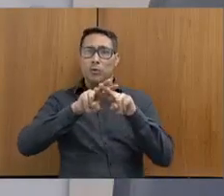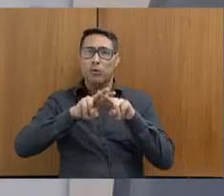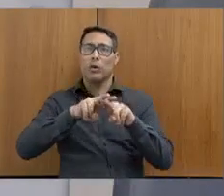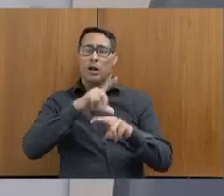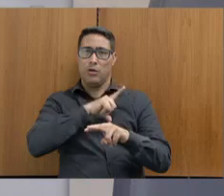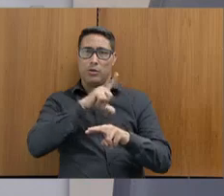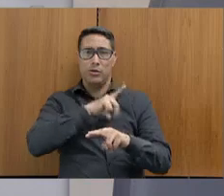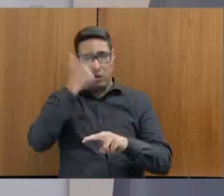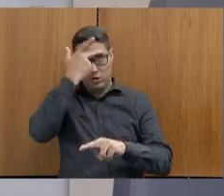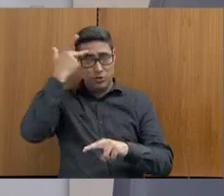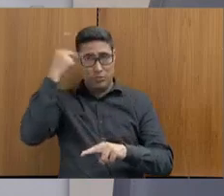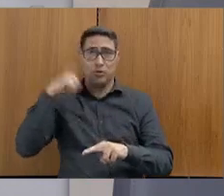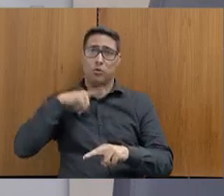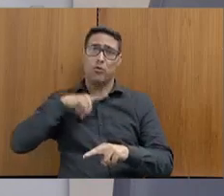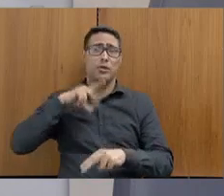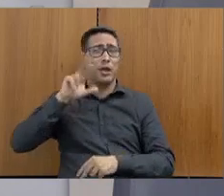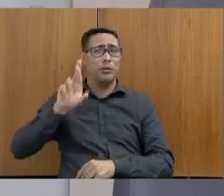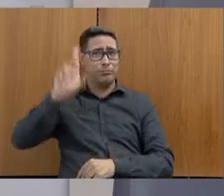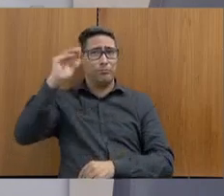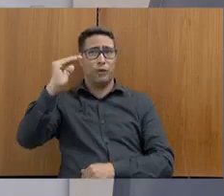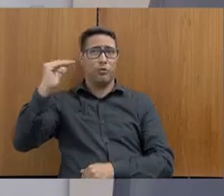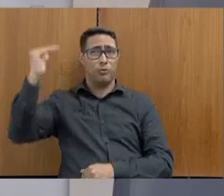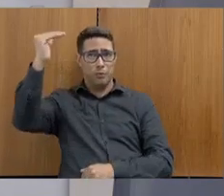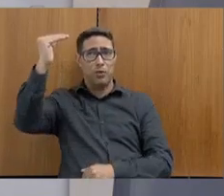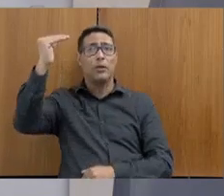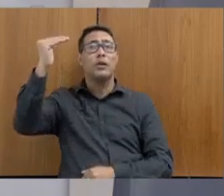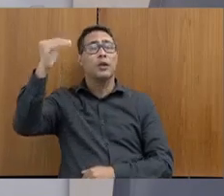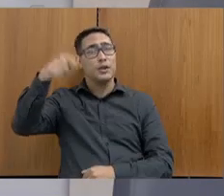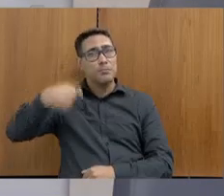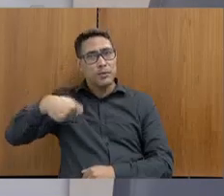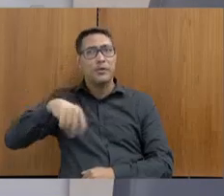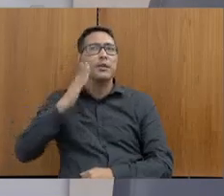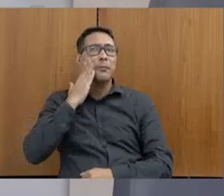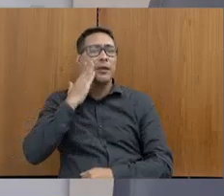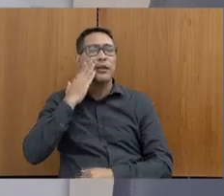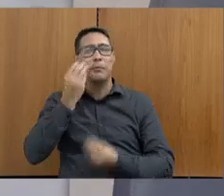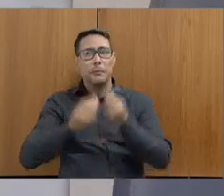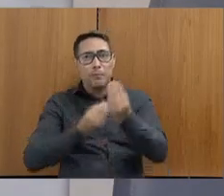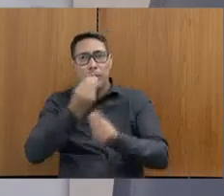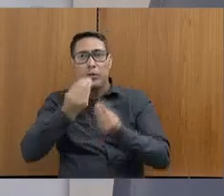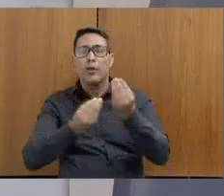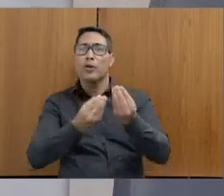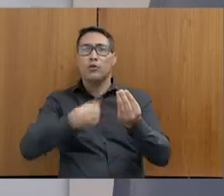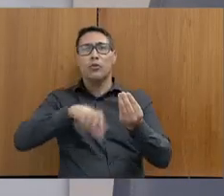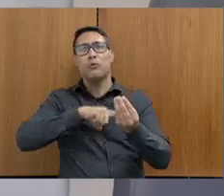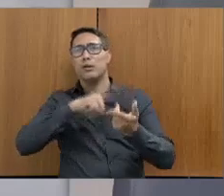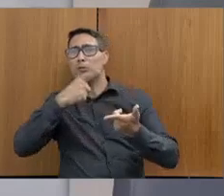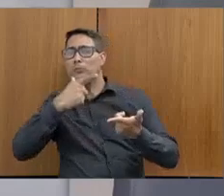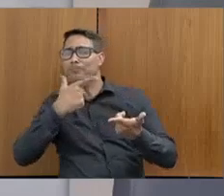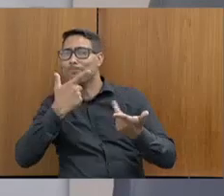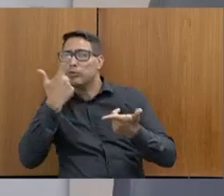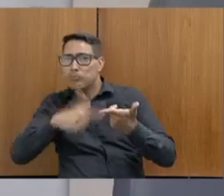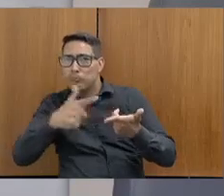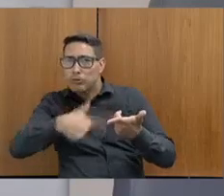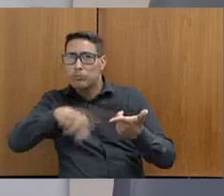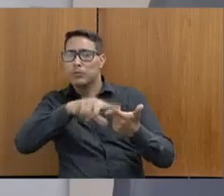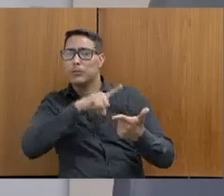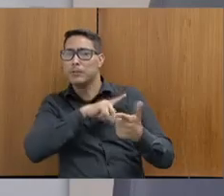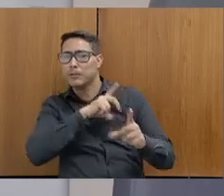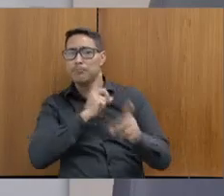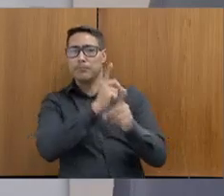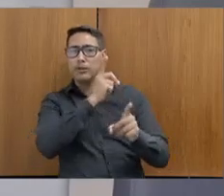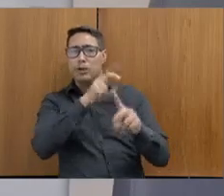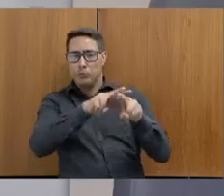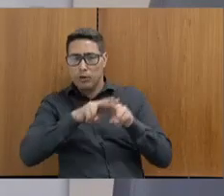superior. Então acho que isso é importante ser levado em consideração também para entender quais são as causas geradoras da condição patológica do